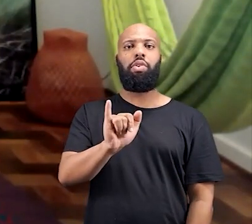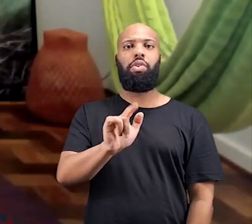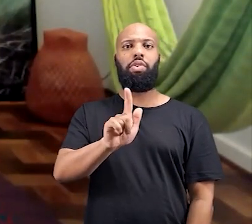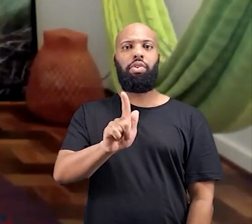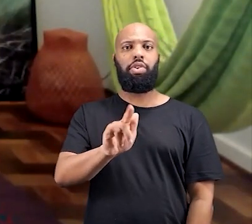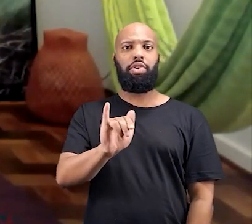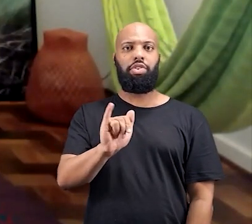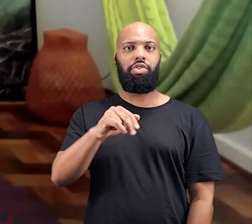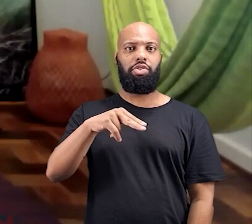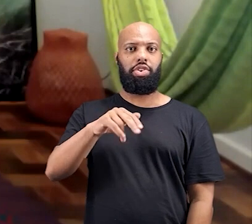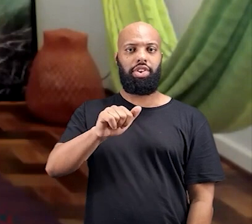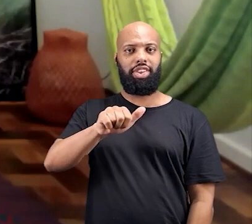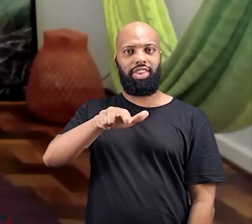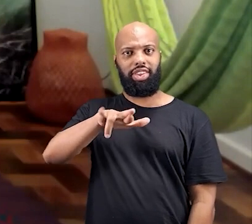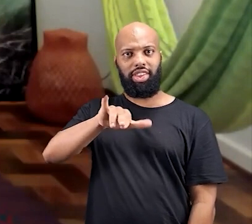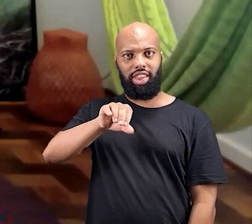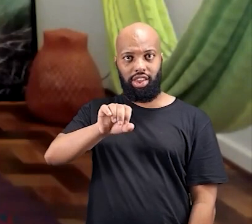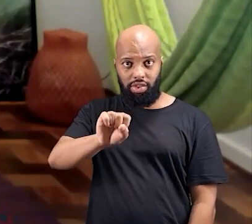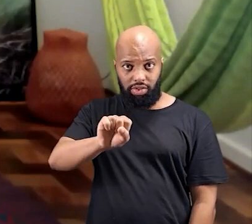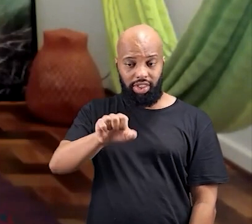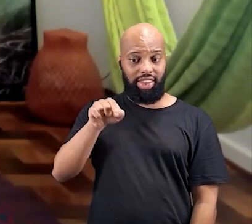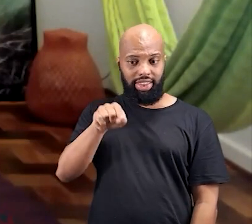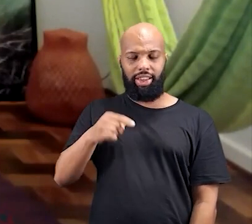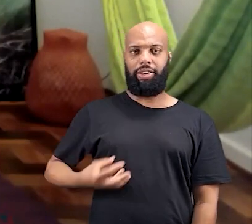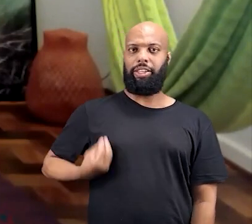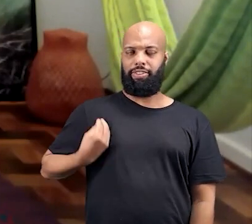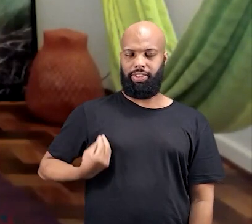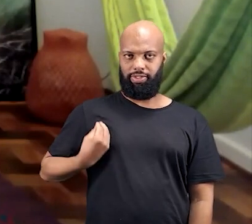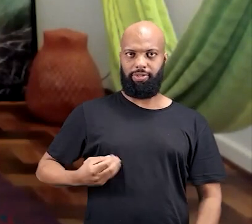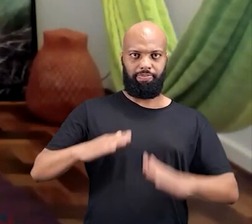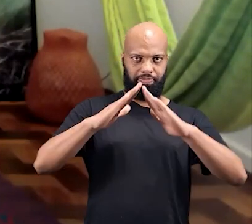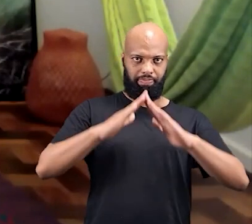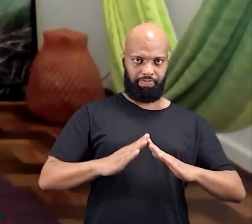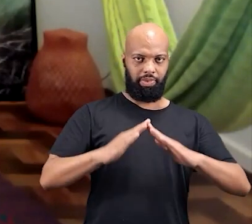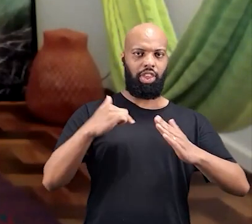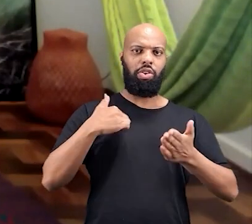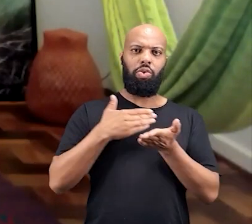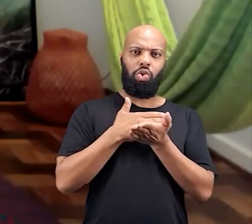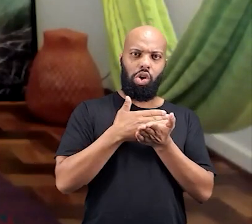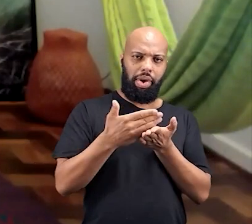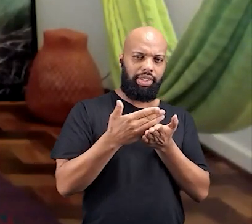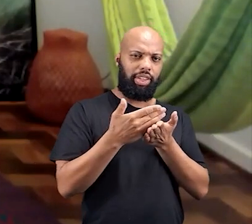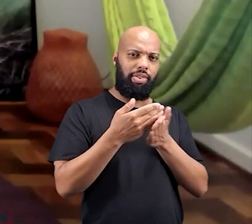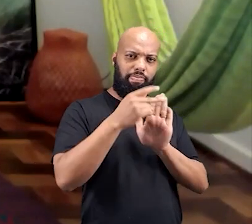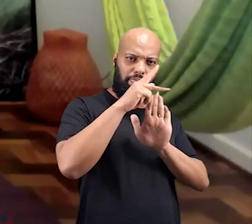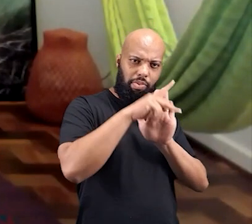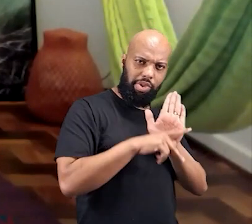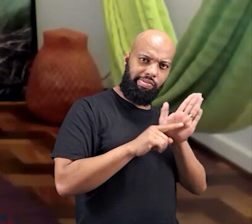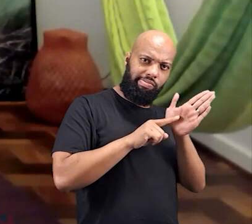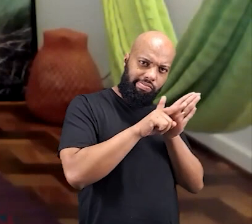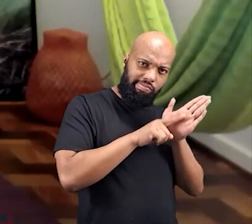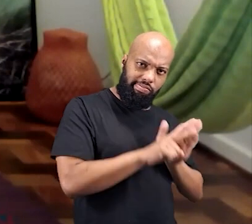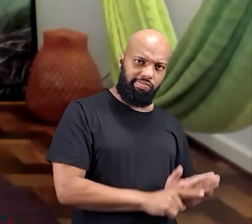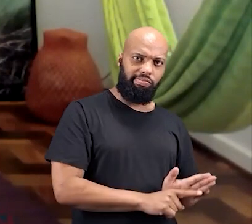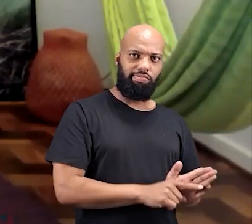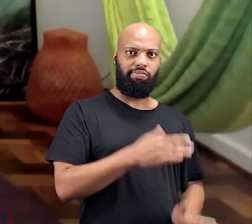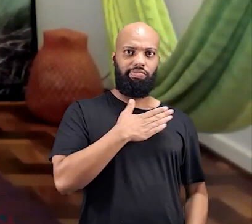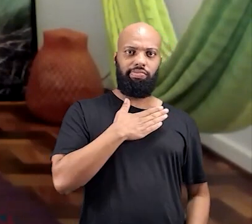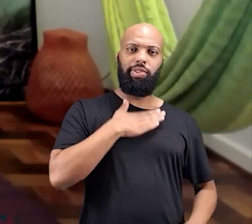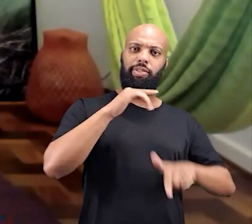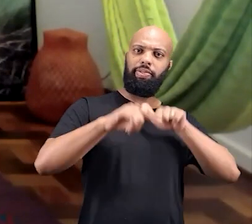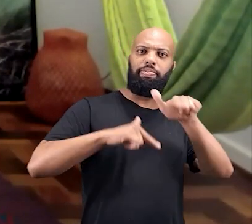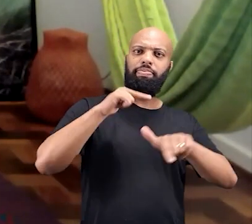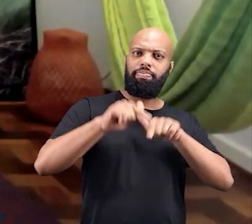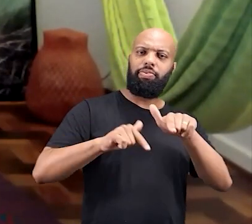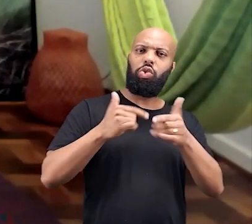ali habitam. O que quer dizer isso? Na verdade, eu comecei a aprofundar o meu projeto de